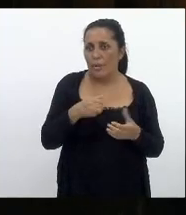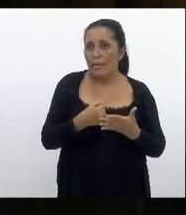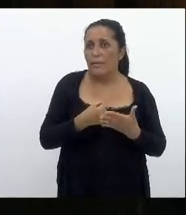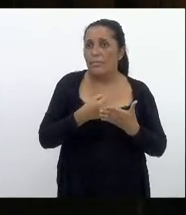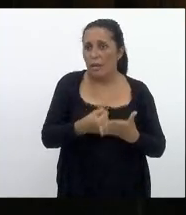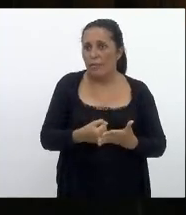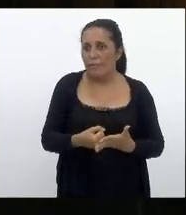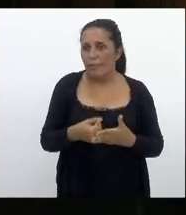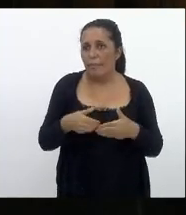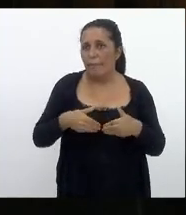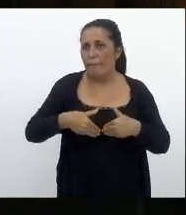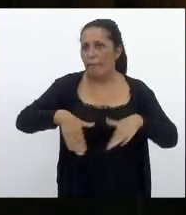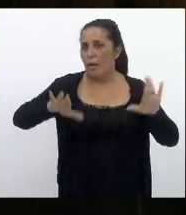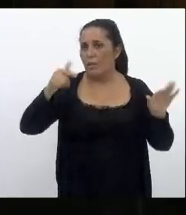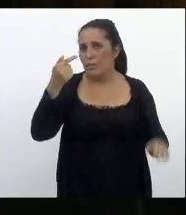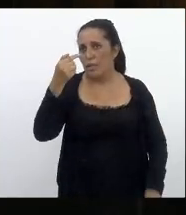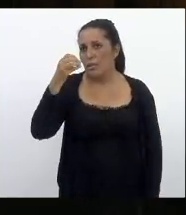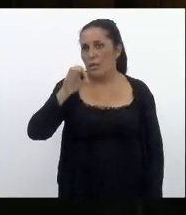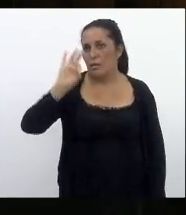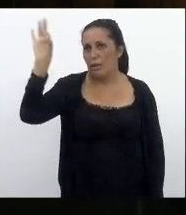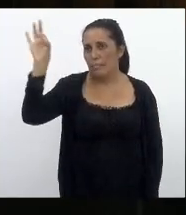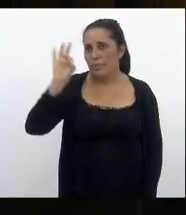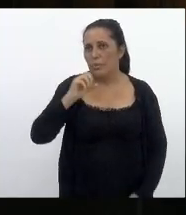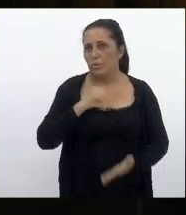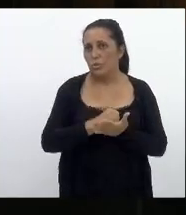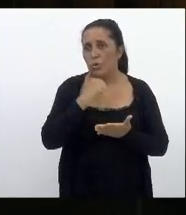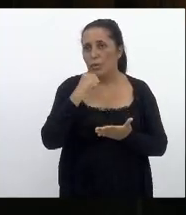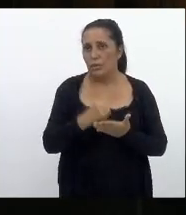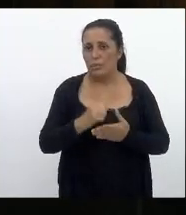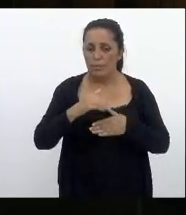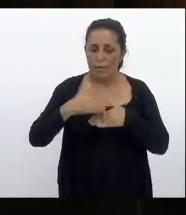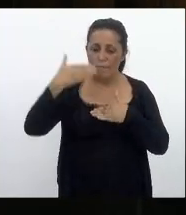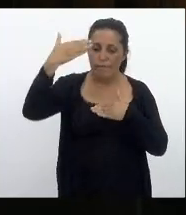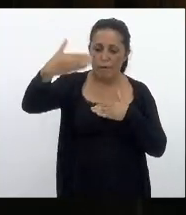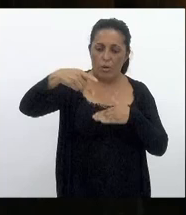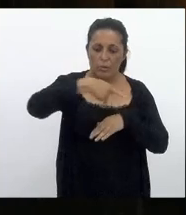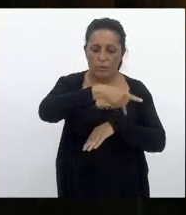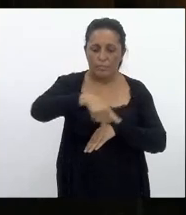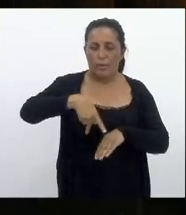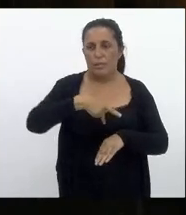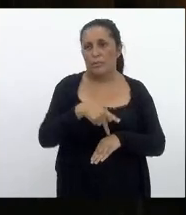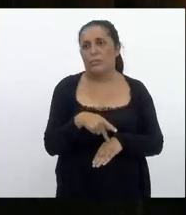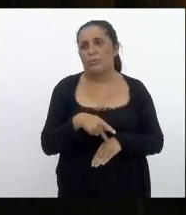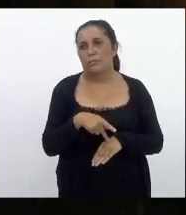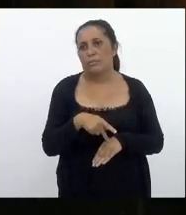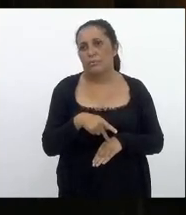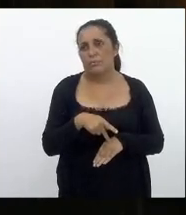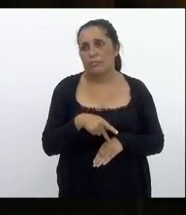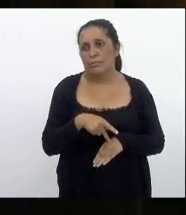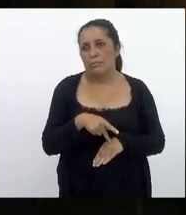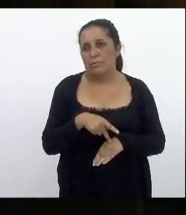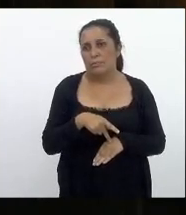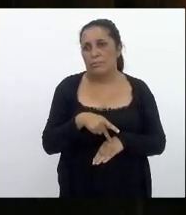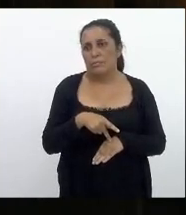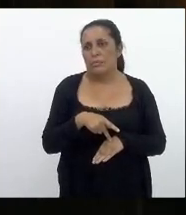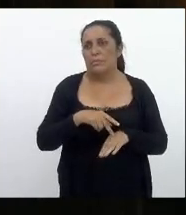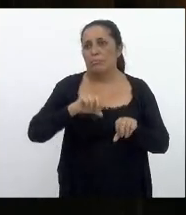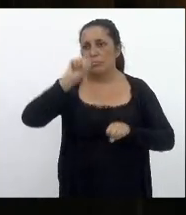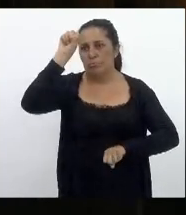mais de 70% dos seus contratos para fora do país para estaleiros